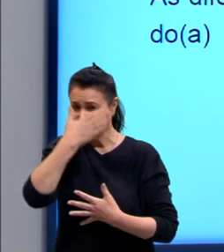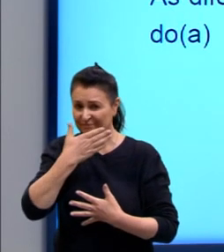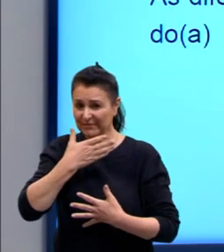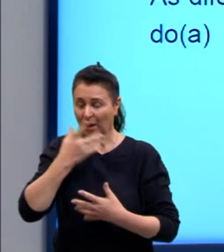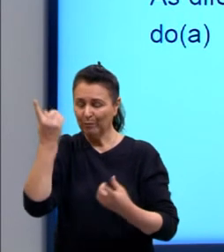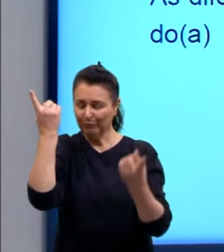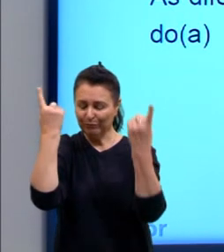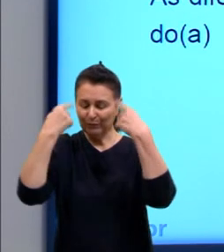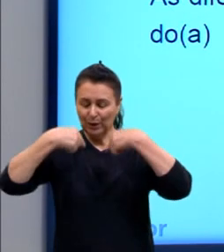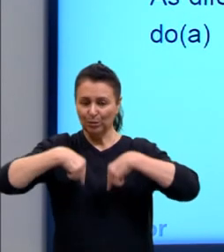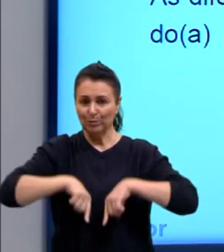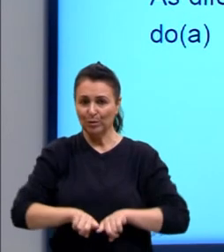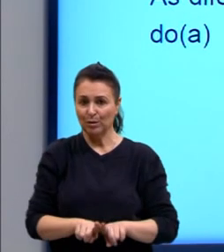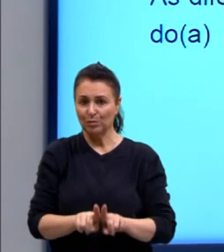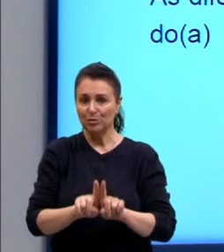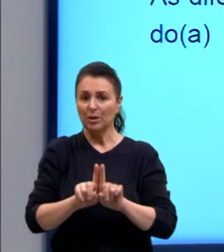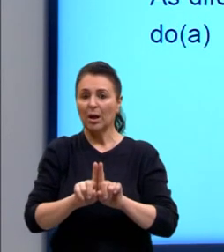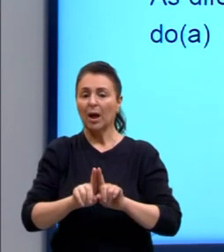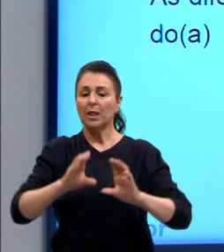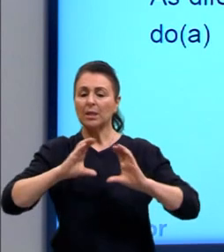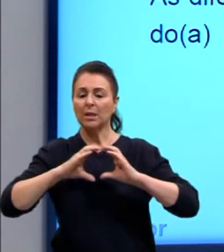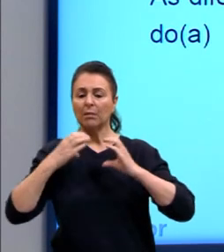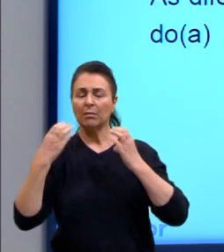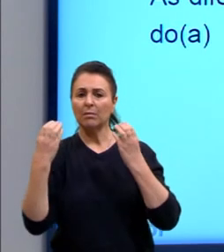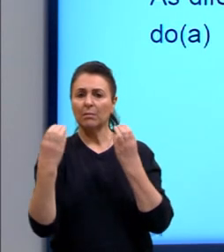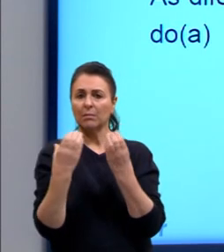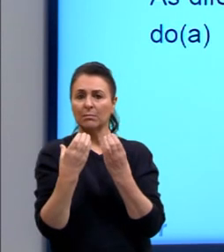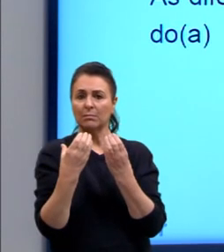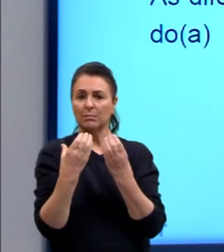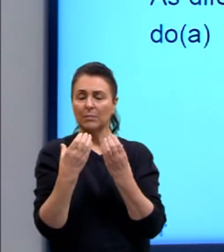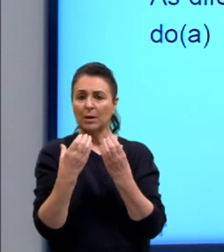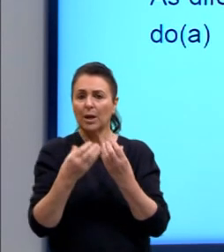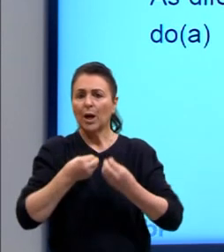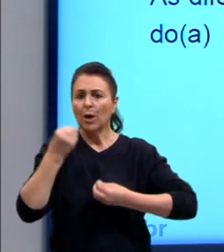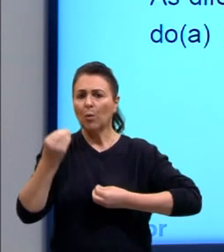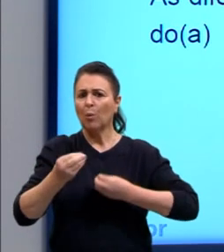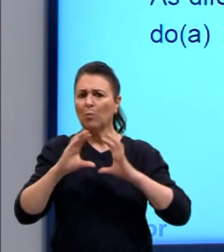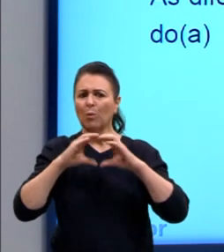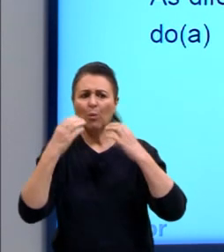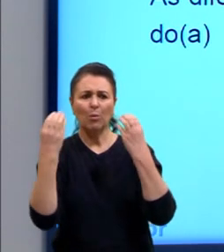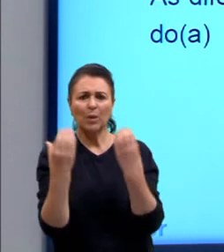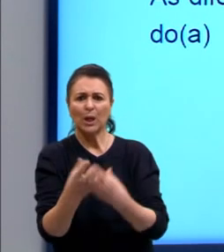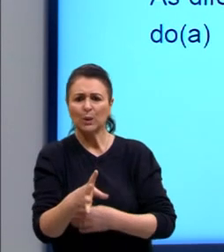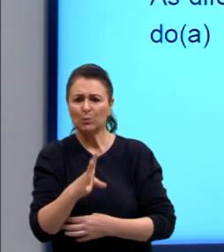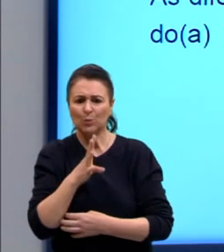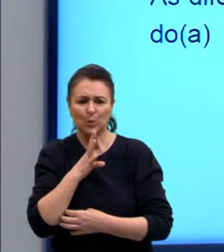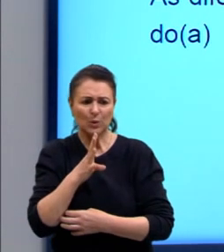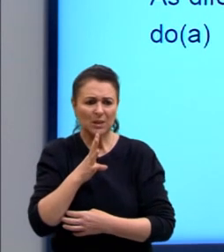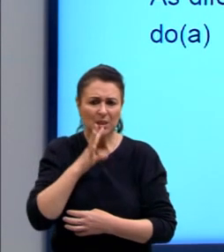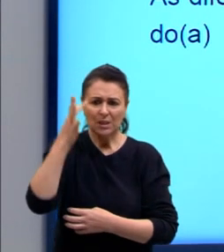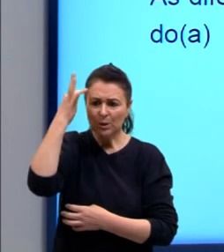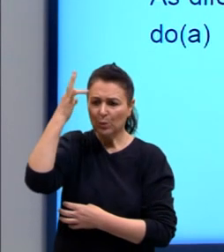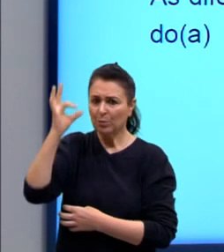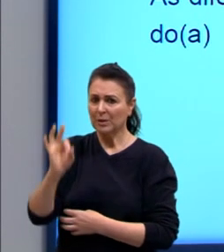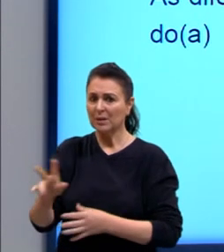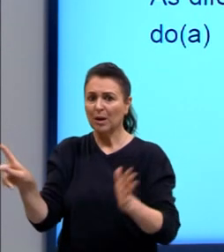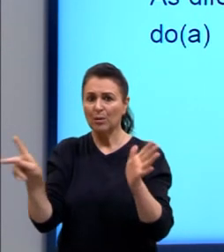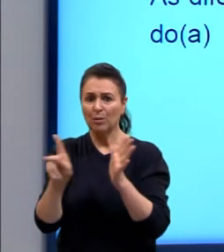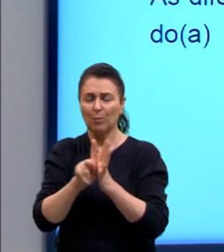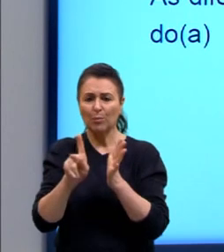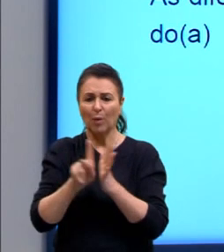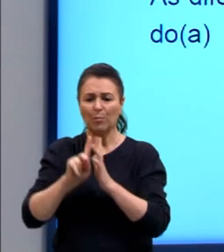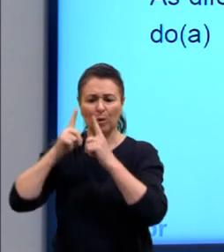Invisibilidade antropológica da comunidade. Então, como se essa comunidade não compreendesse suas próprias